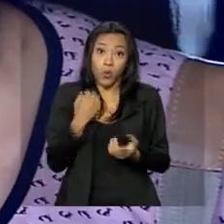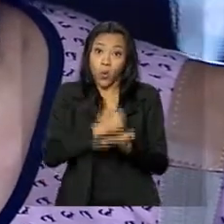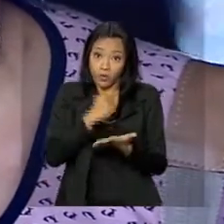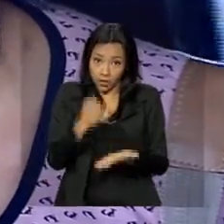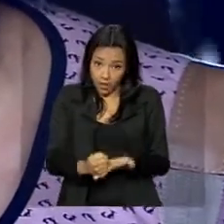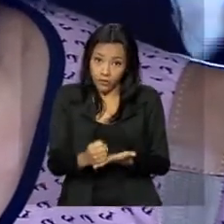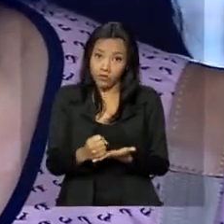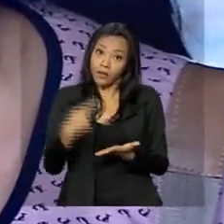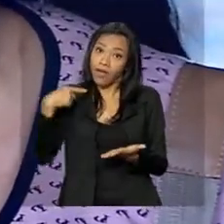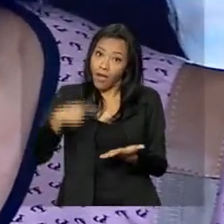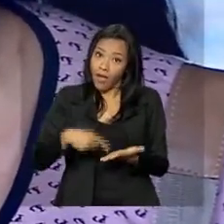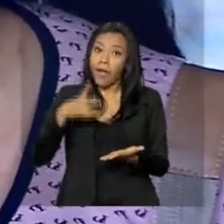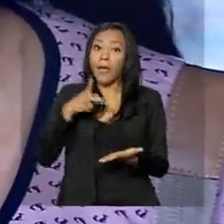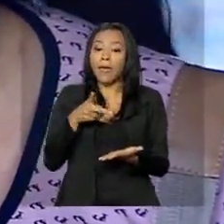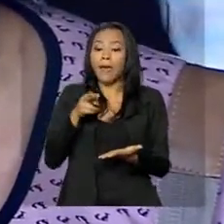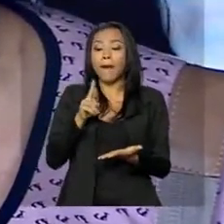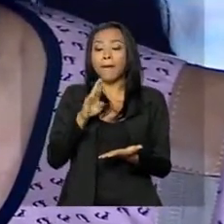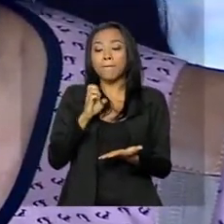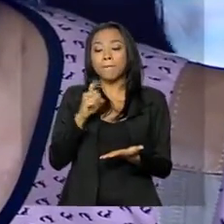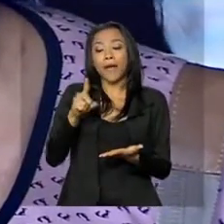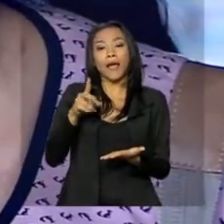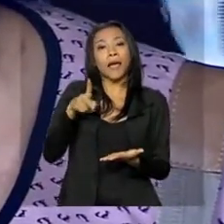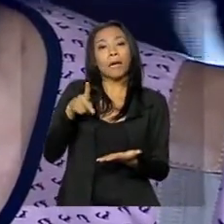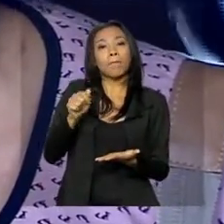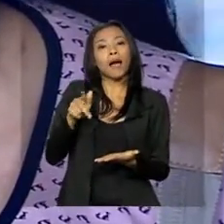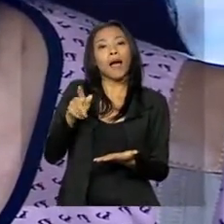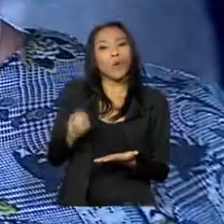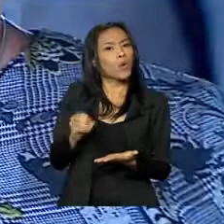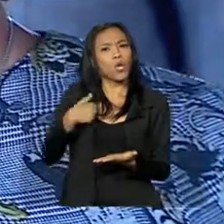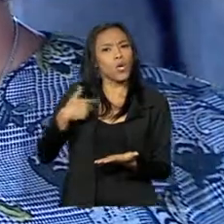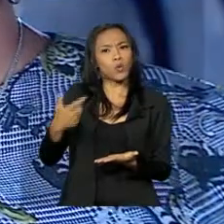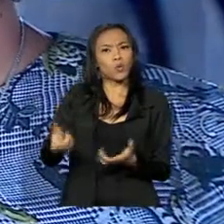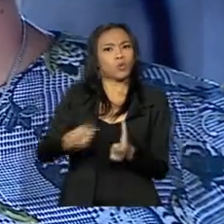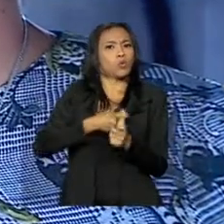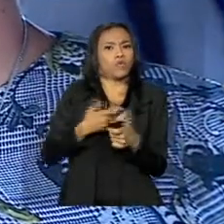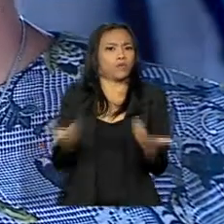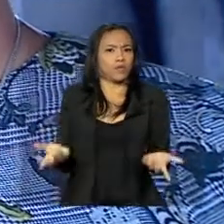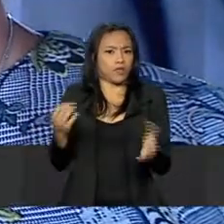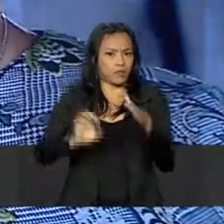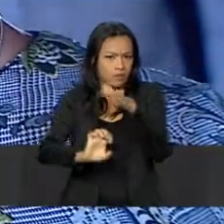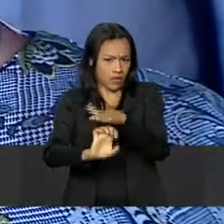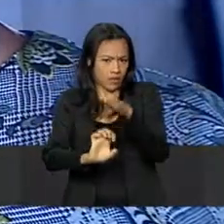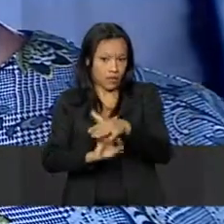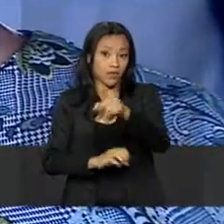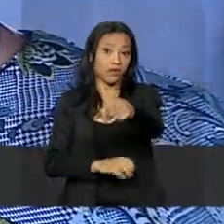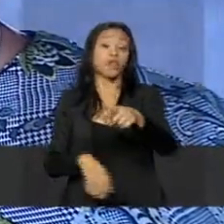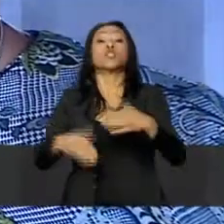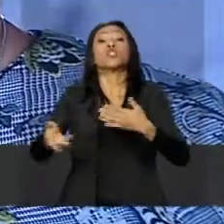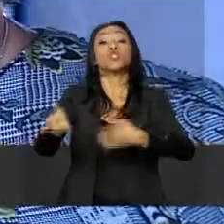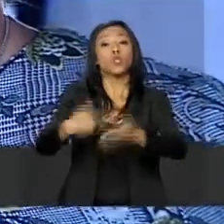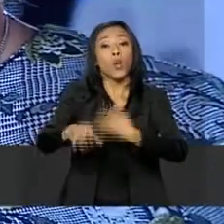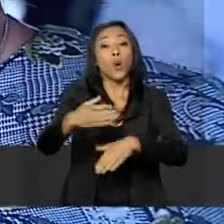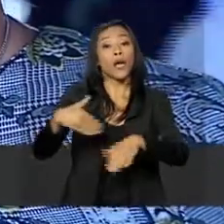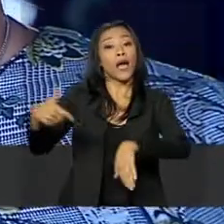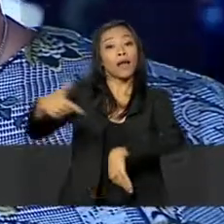fiz, ele é pré-pago. Eu não estou levando para a empresa. Direito de troca até 72 horas.